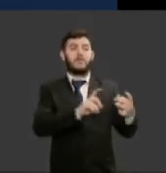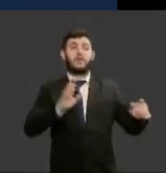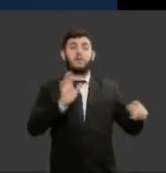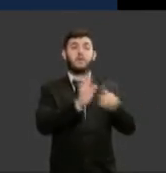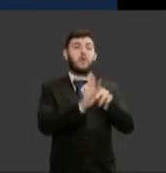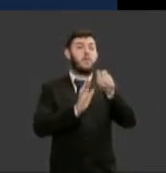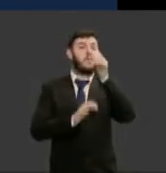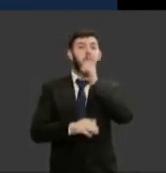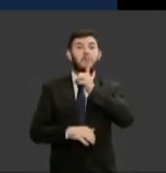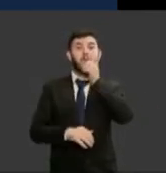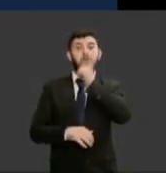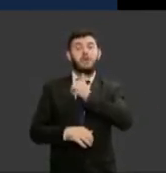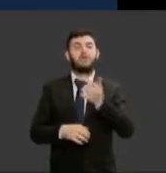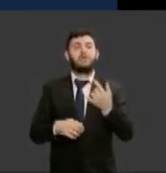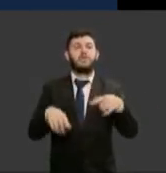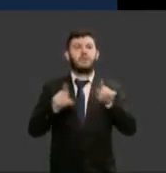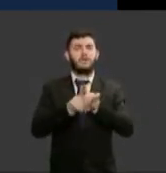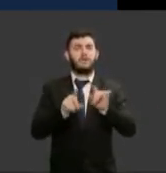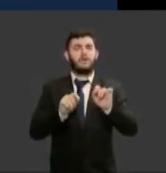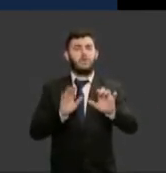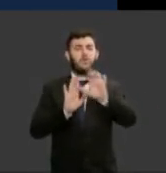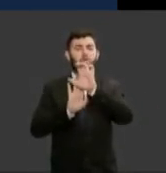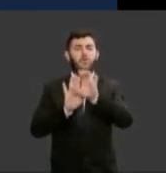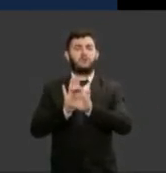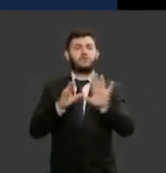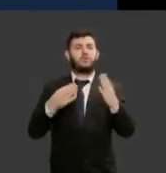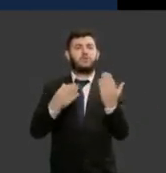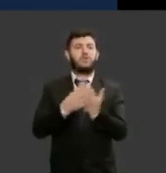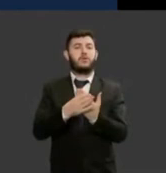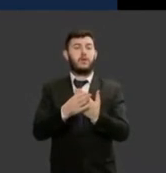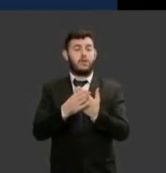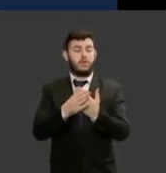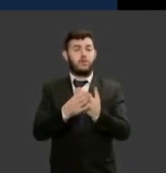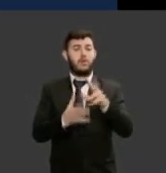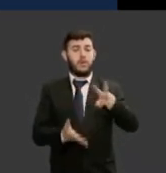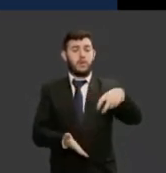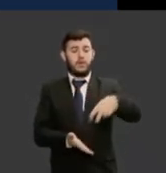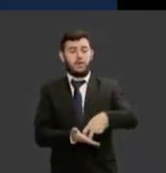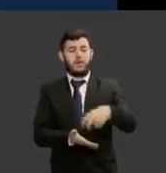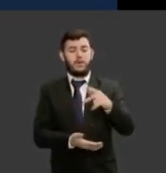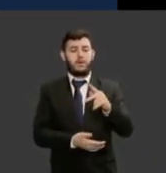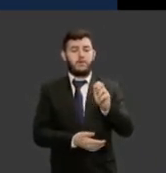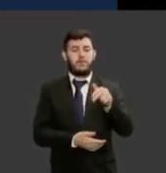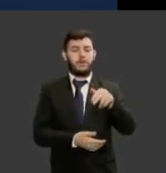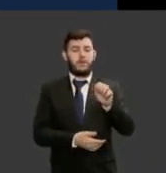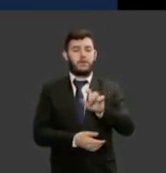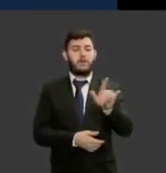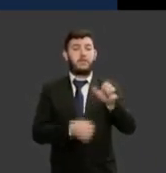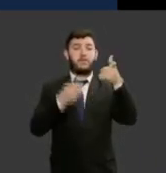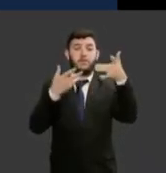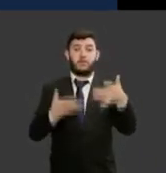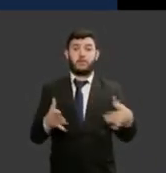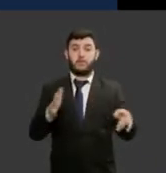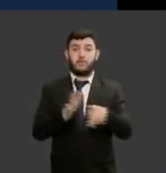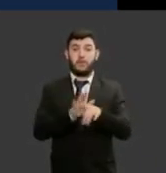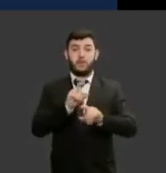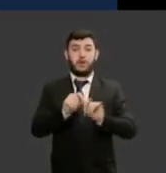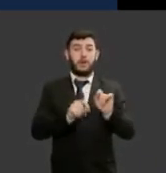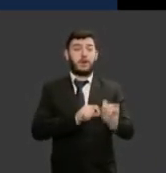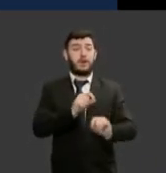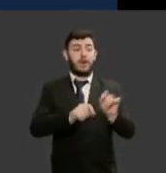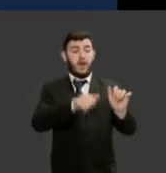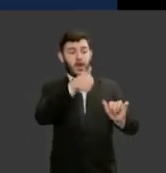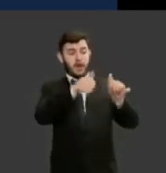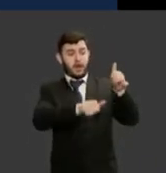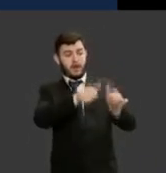além disso o próprio código de processo penal também estabelece quando fala da revista pessoal e aí também abarcada a